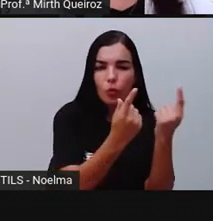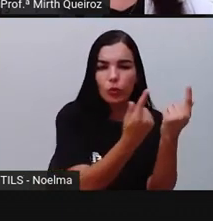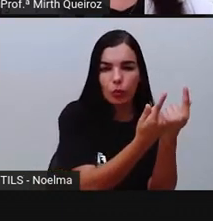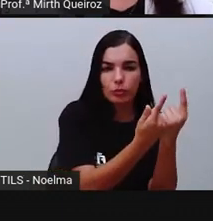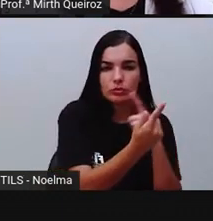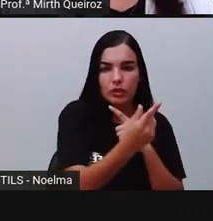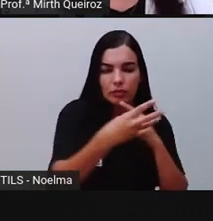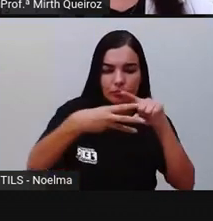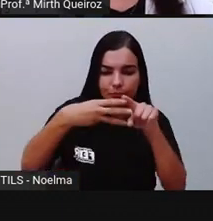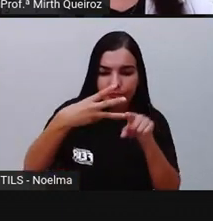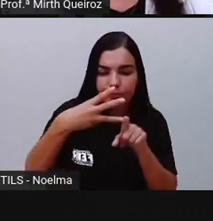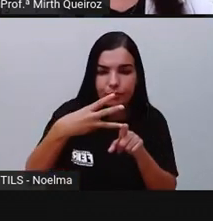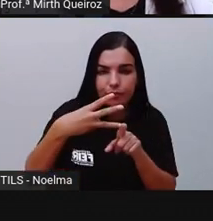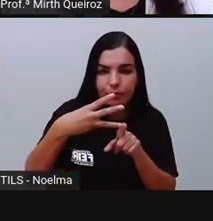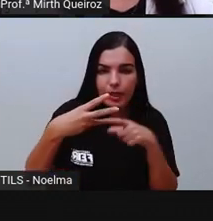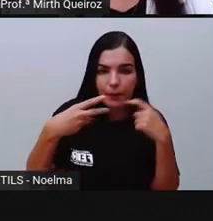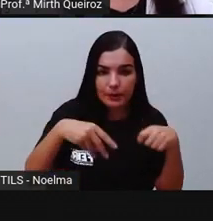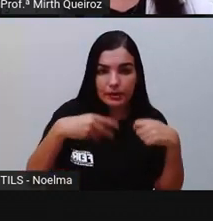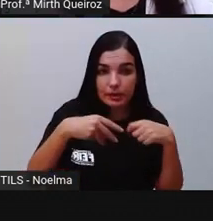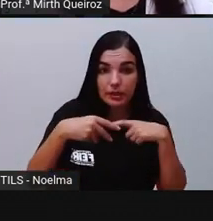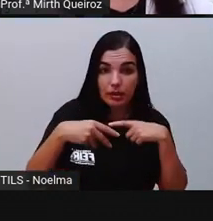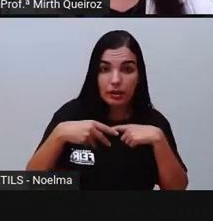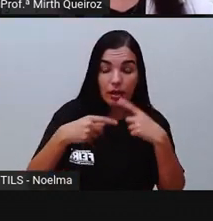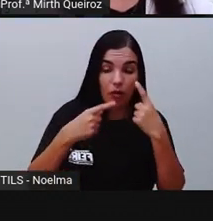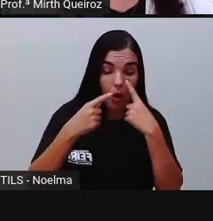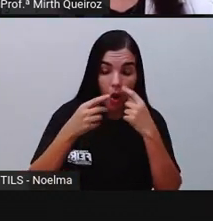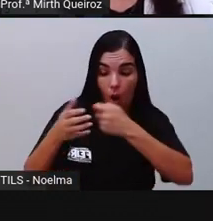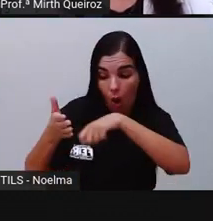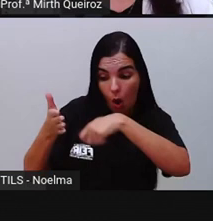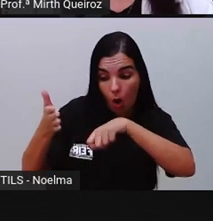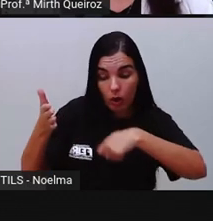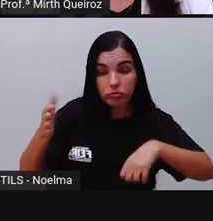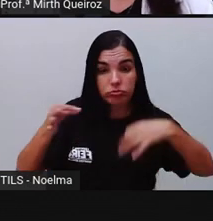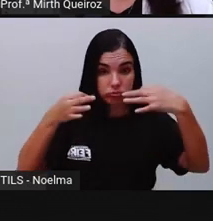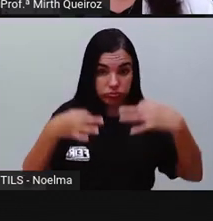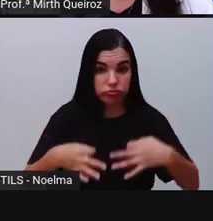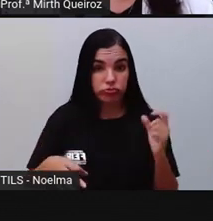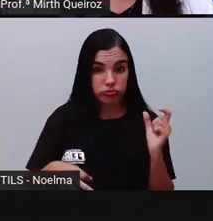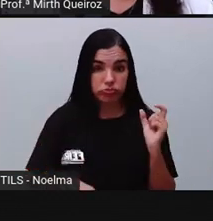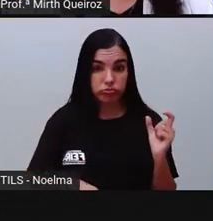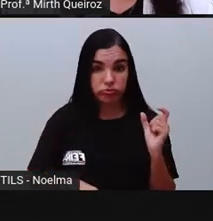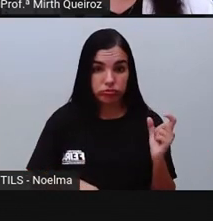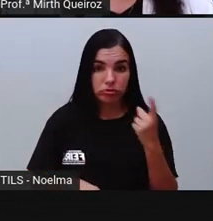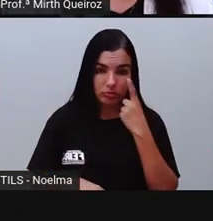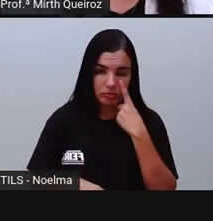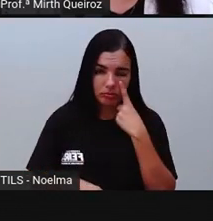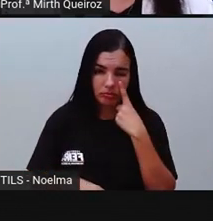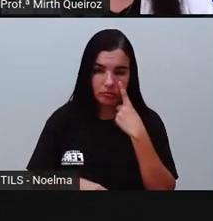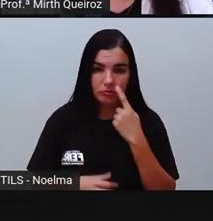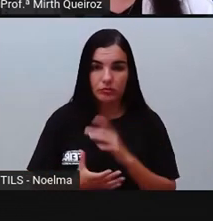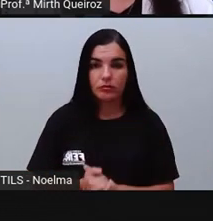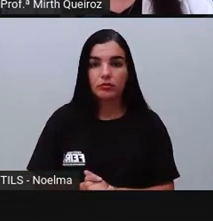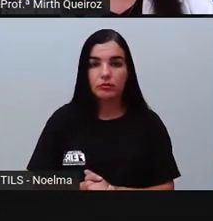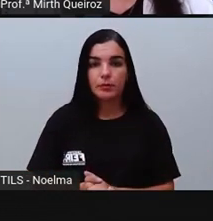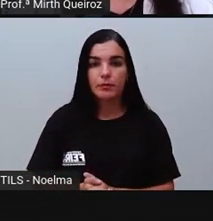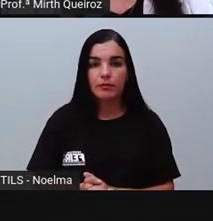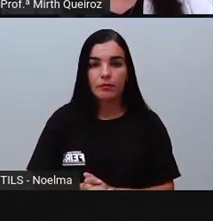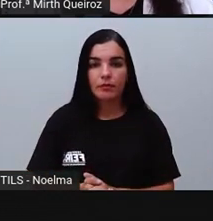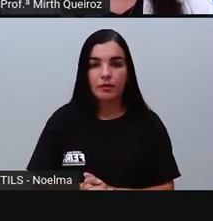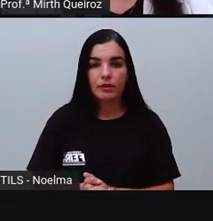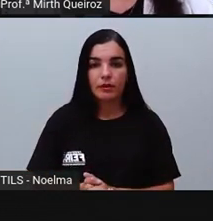e devem ser consideradas para garantir aí a ortografia correta das palavras. Confira abaixo aqui o que a gente vai ver, certo?